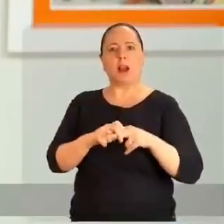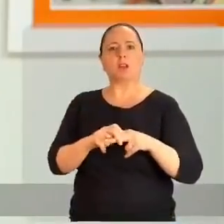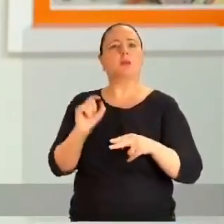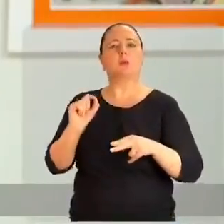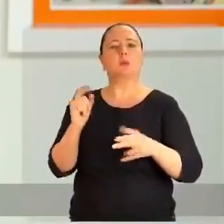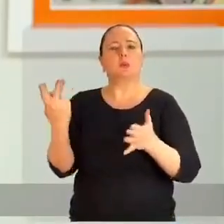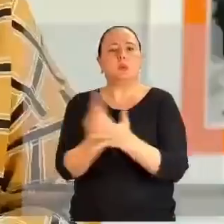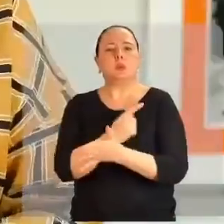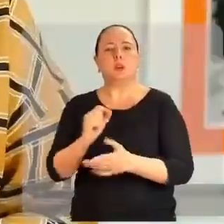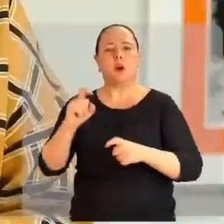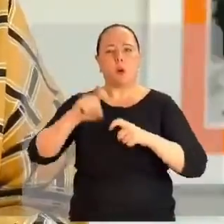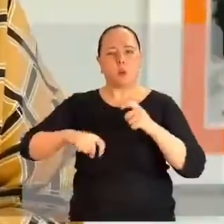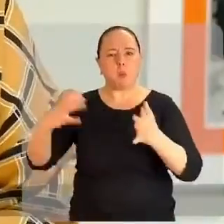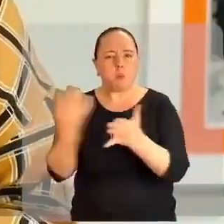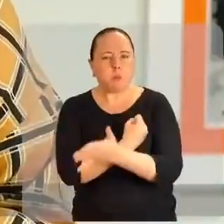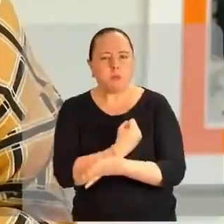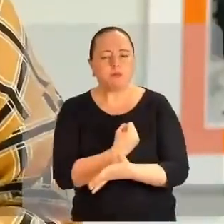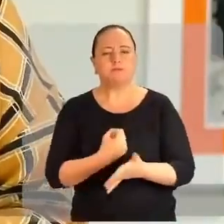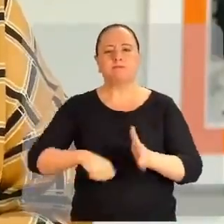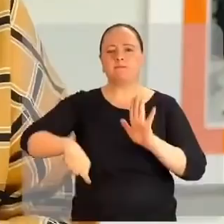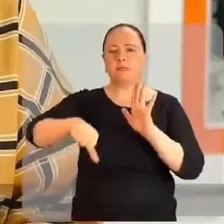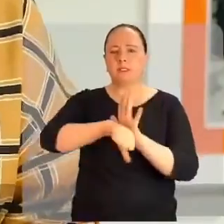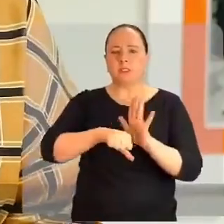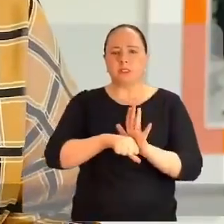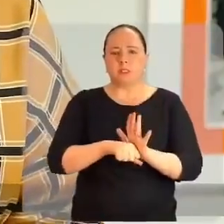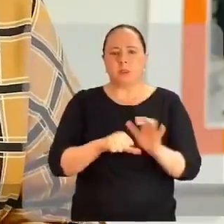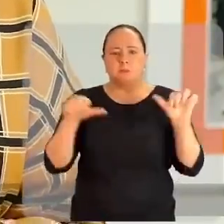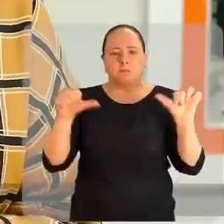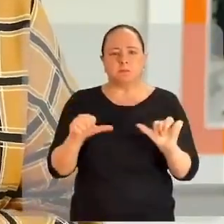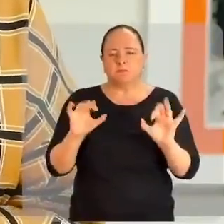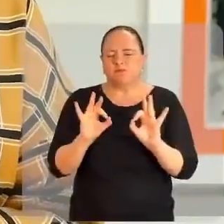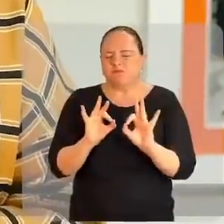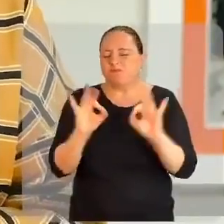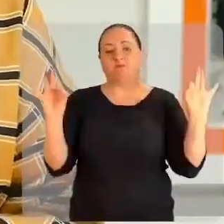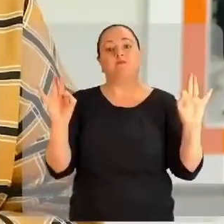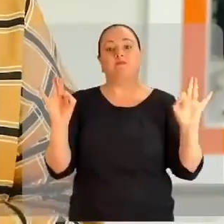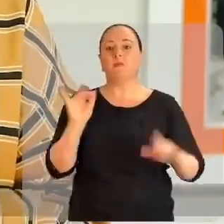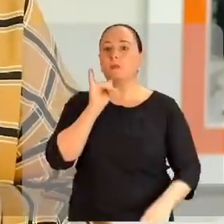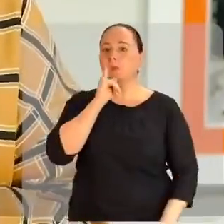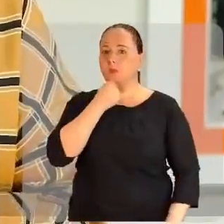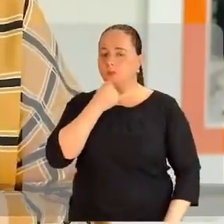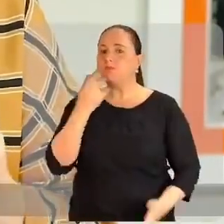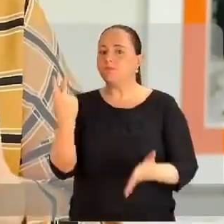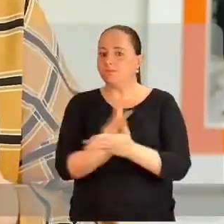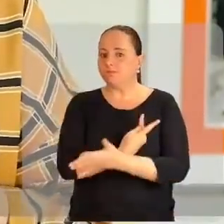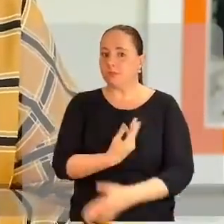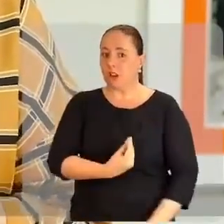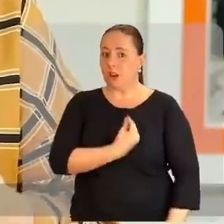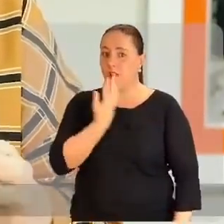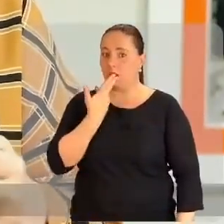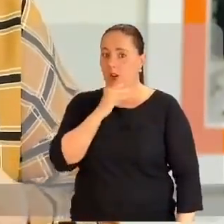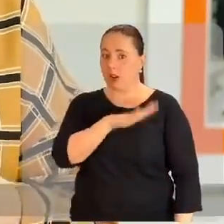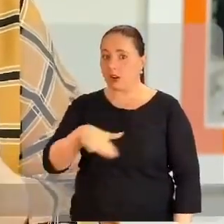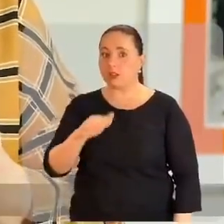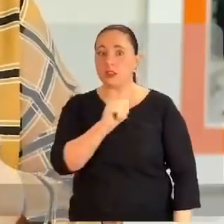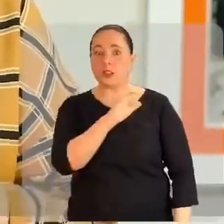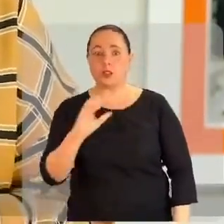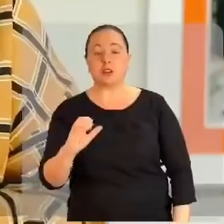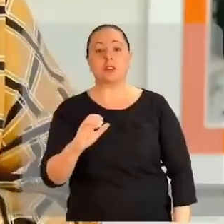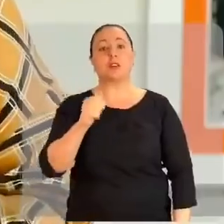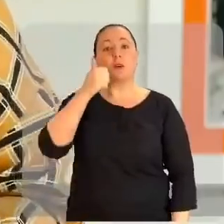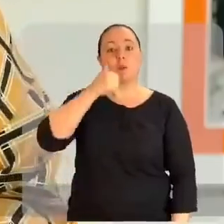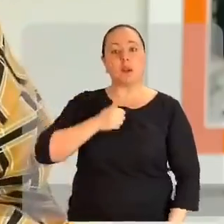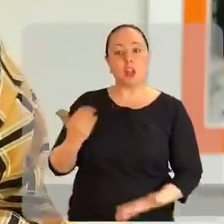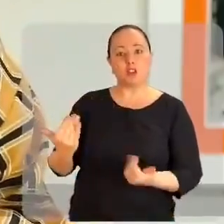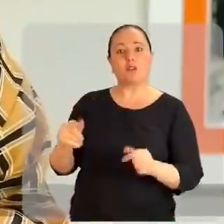Crime de Estupro. O estupro é um crime terrível que infelizmente atinge crianças, adolescentes, jovens,